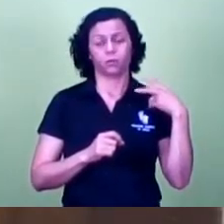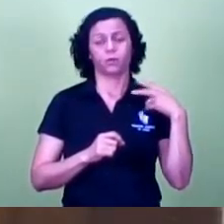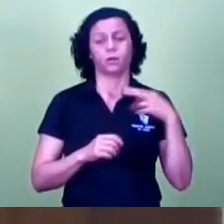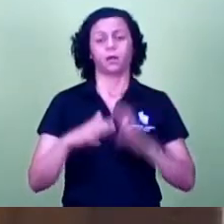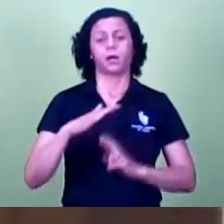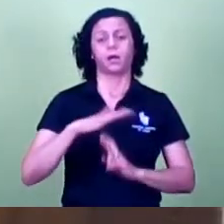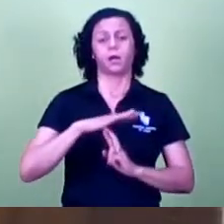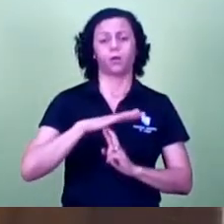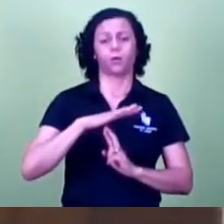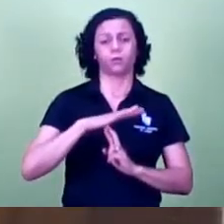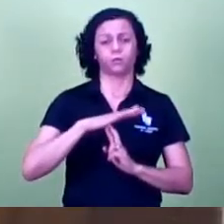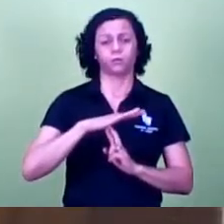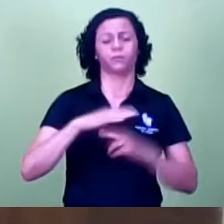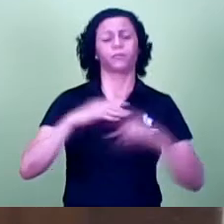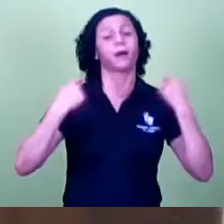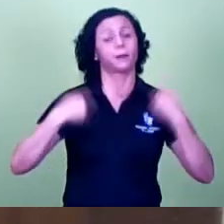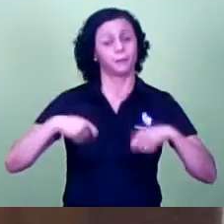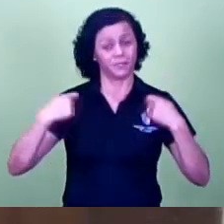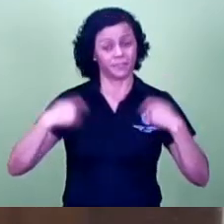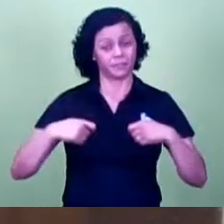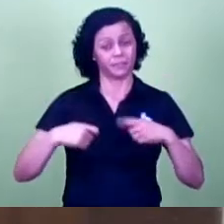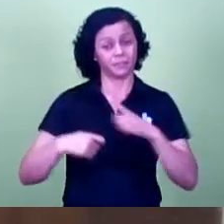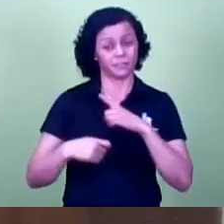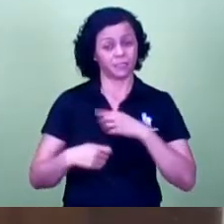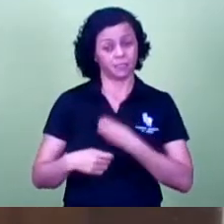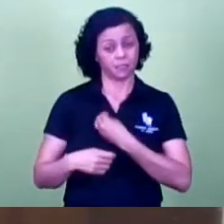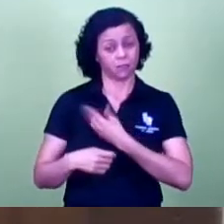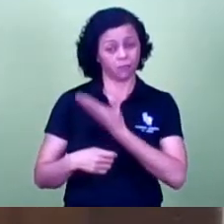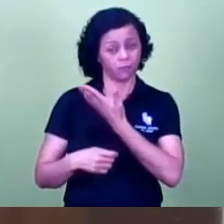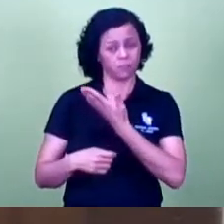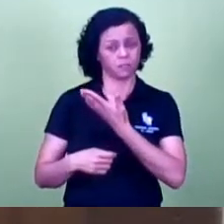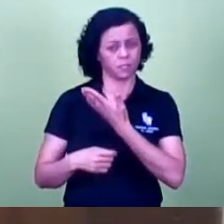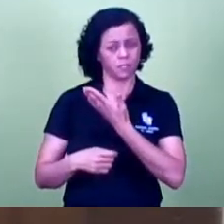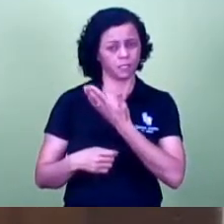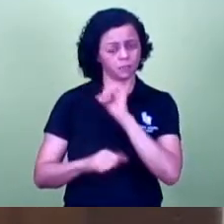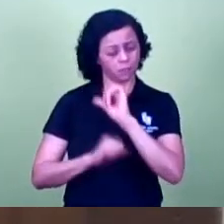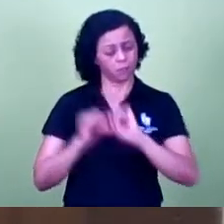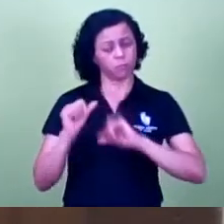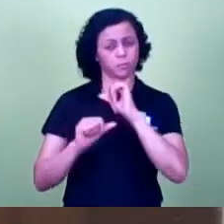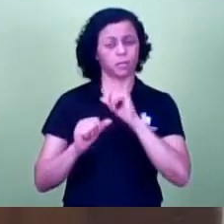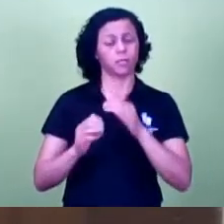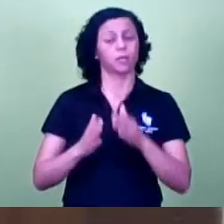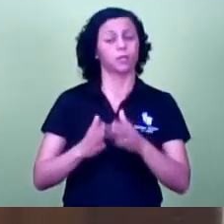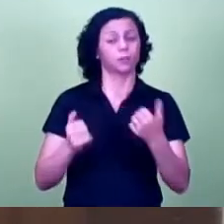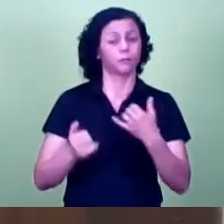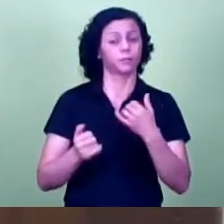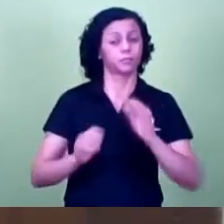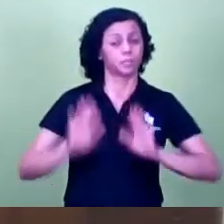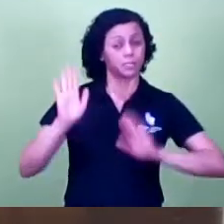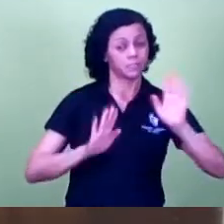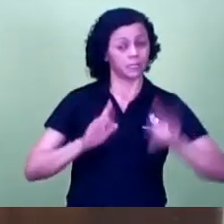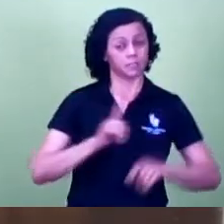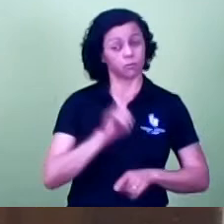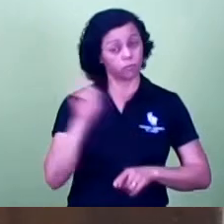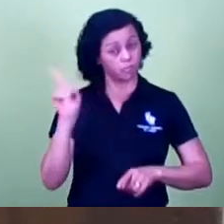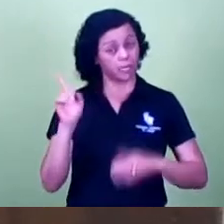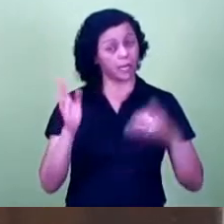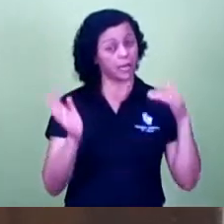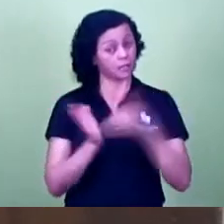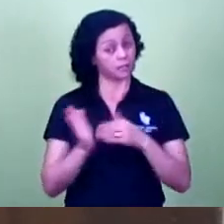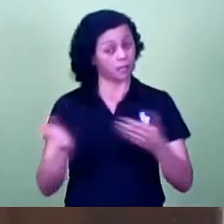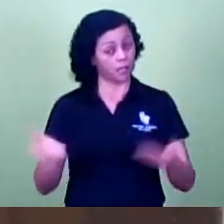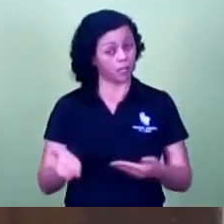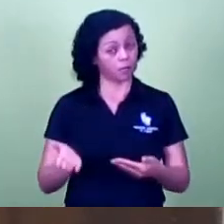precisa de vida estou pedindo a licitação de lata e agora nada aquela empresa não tem